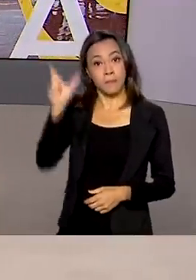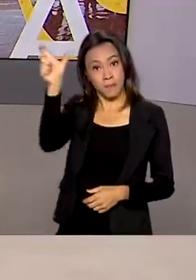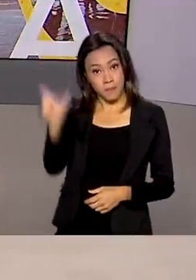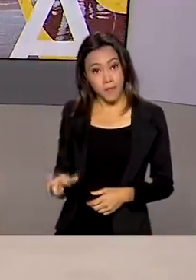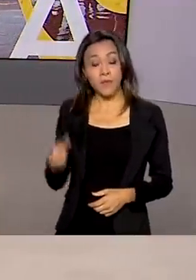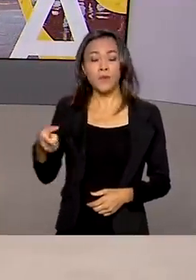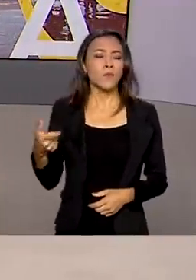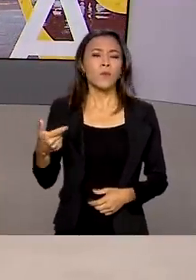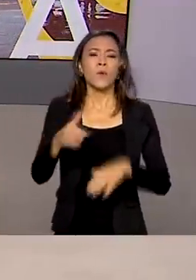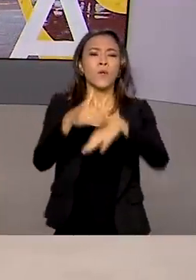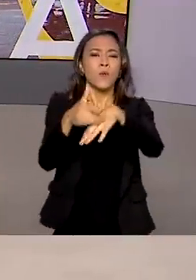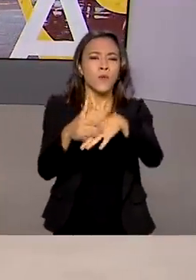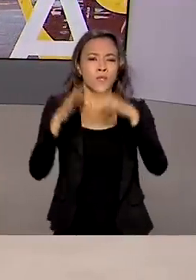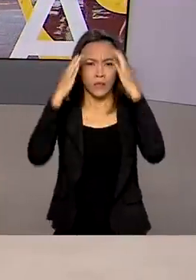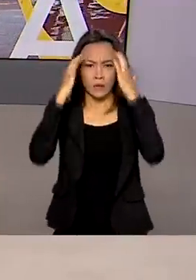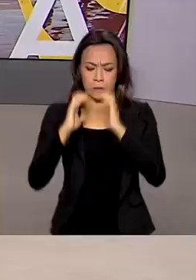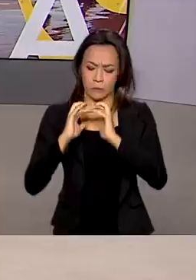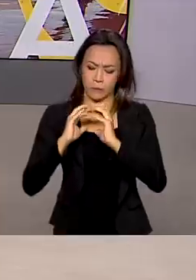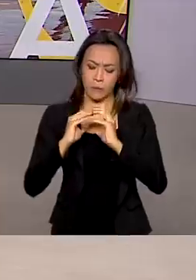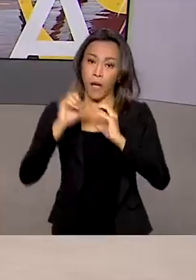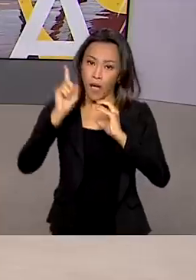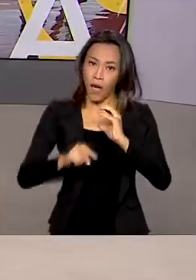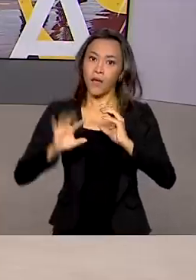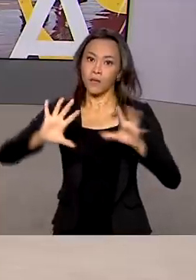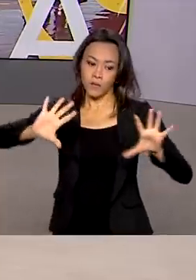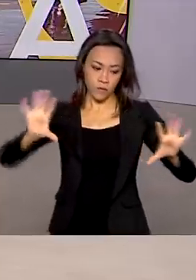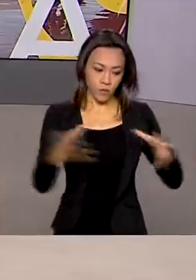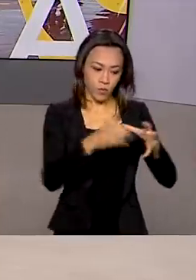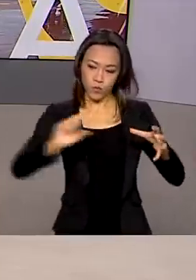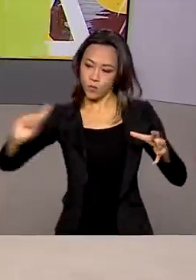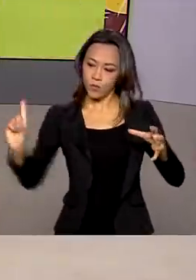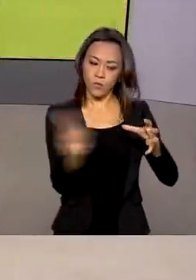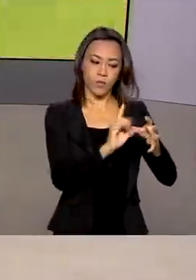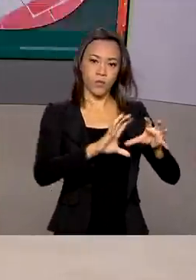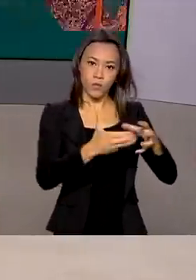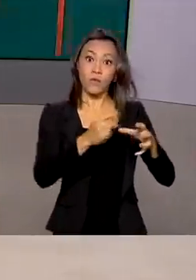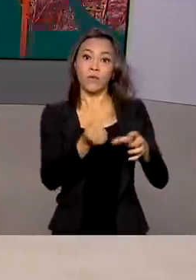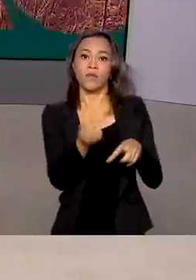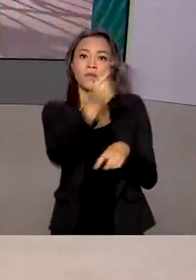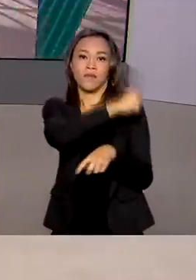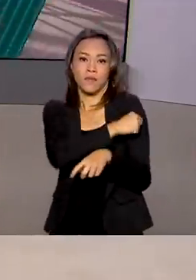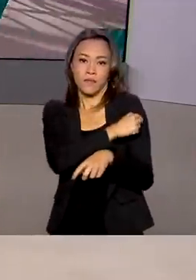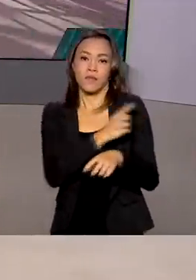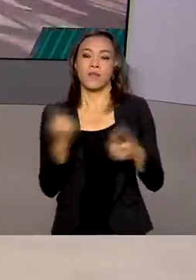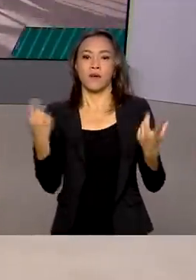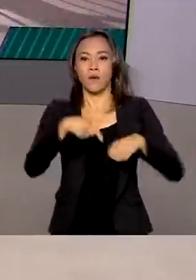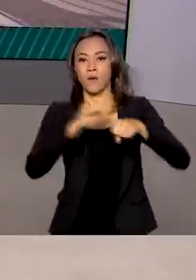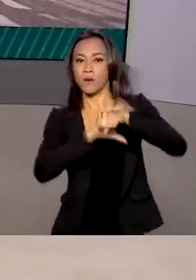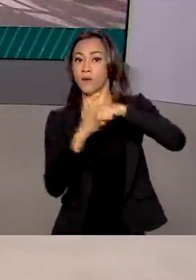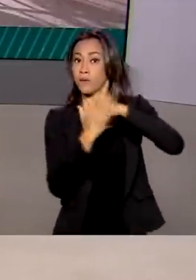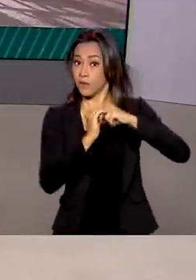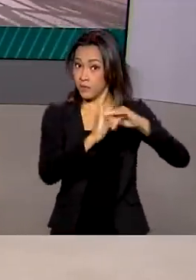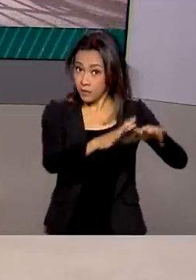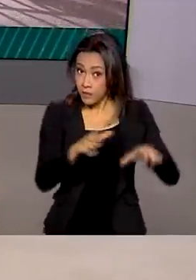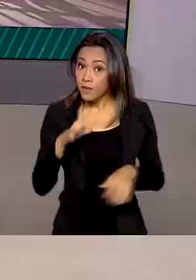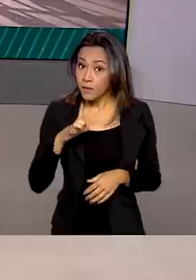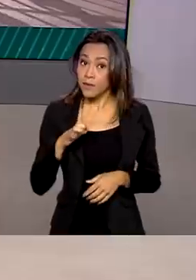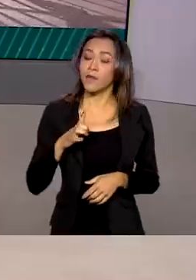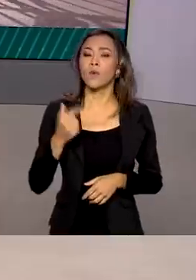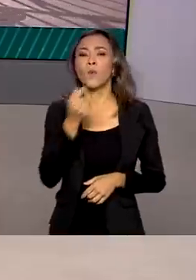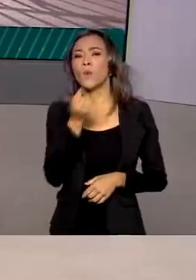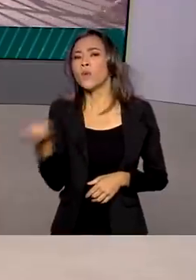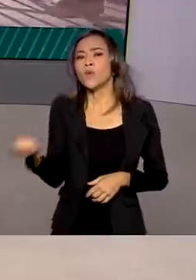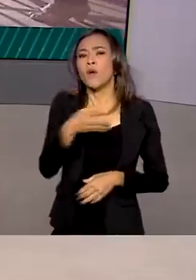neurológicas são incluídas como grupo prioritário que deve receber a vacina contra a Covid-19. E tem também uma nova